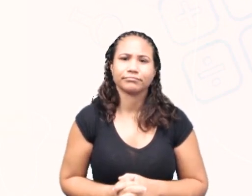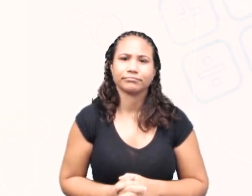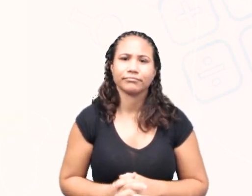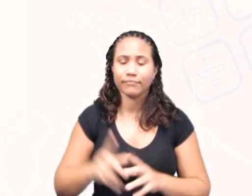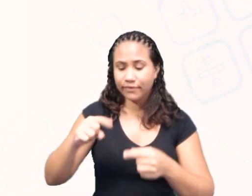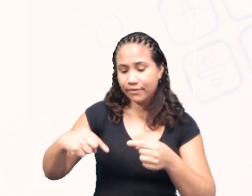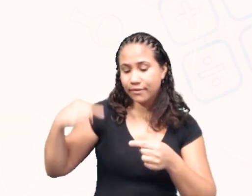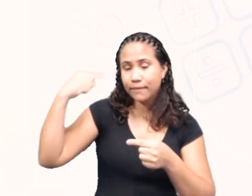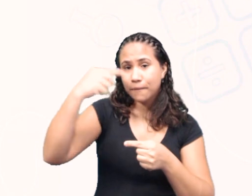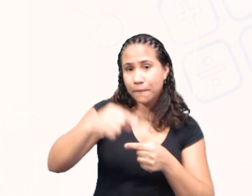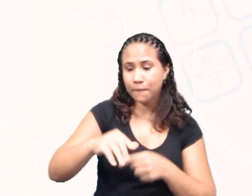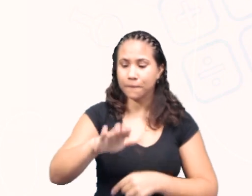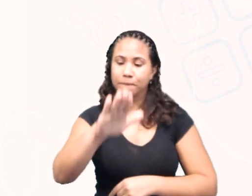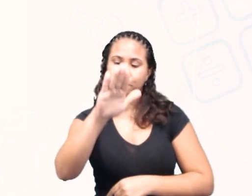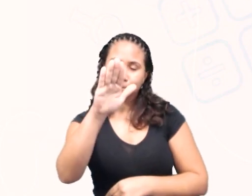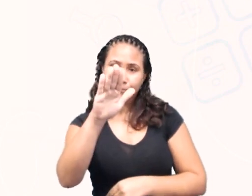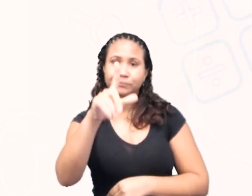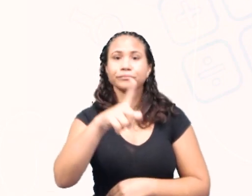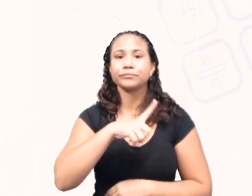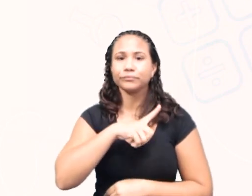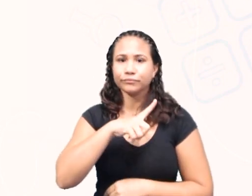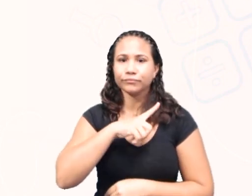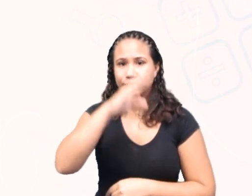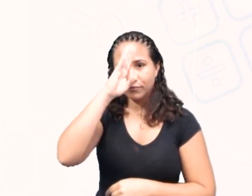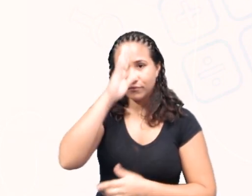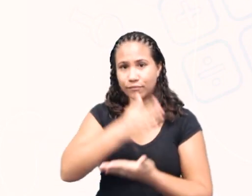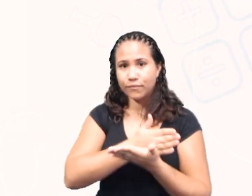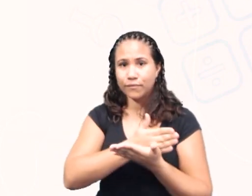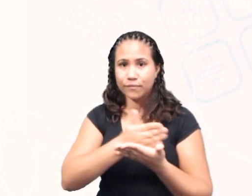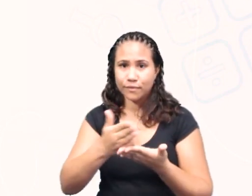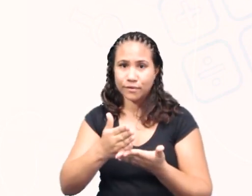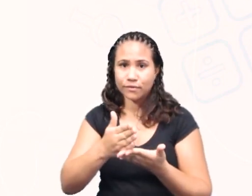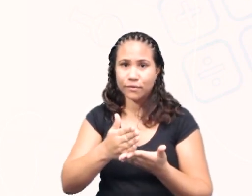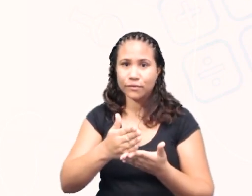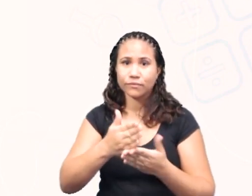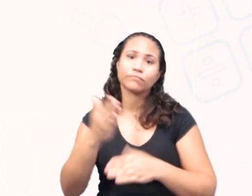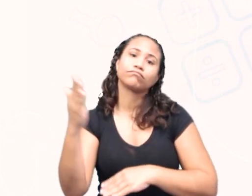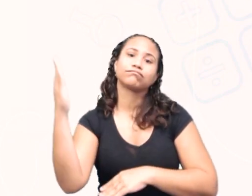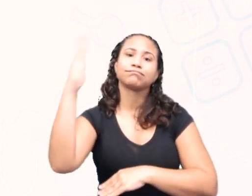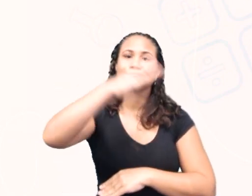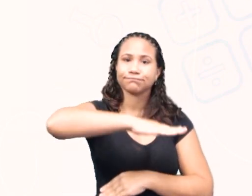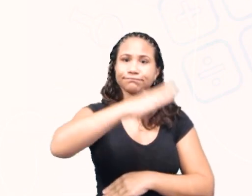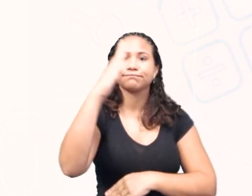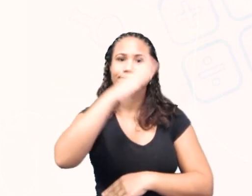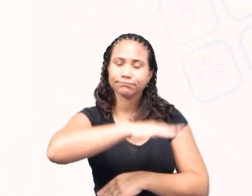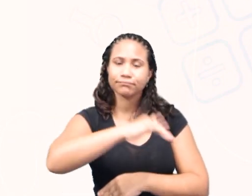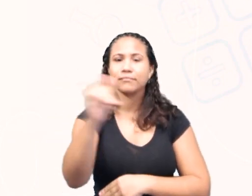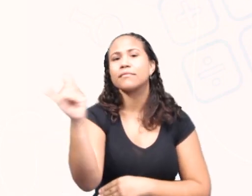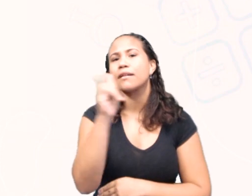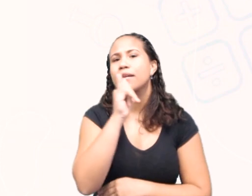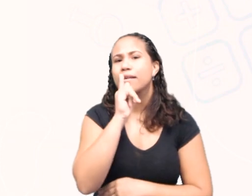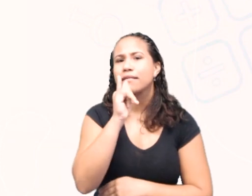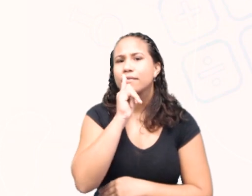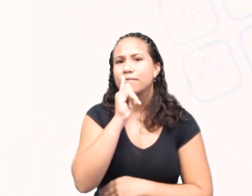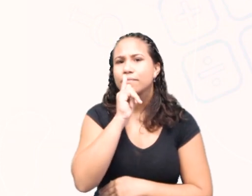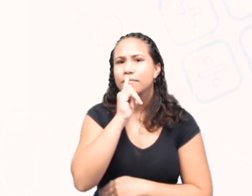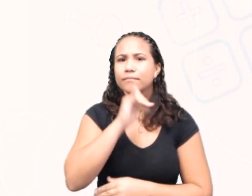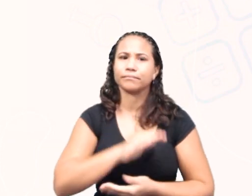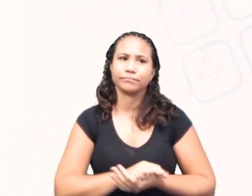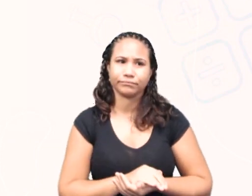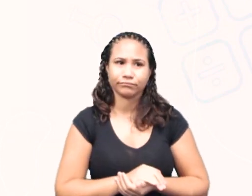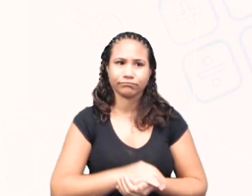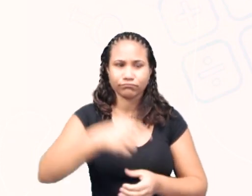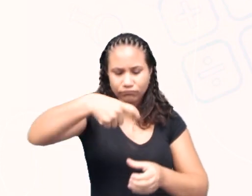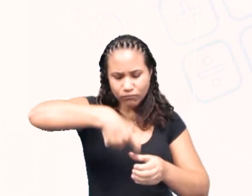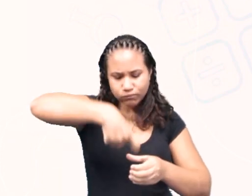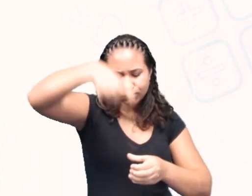depois do plano inclinado, nós temos o princípio da alavanca, com o exemplo da picota.